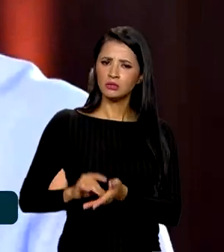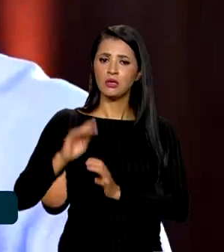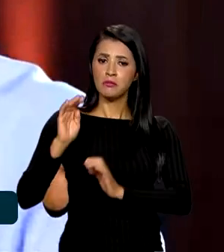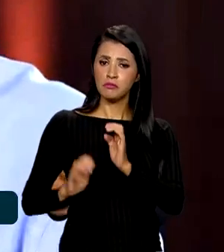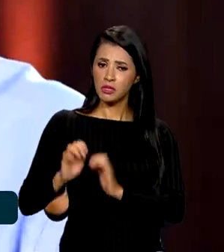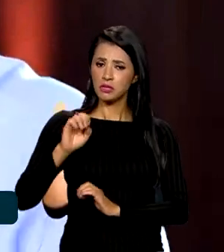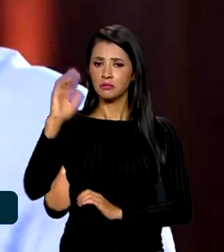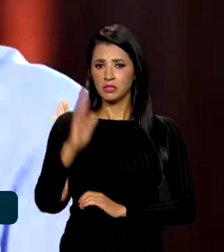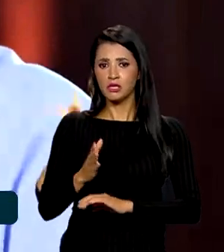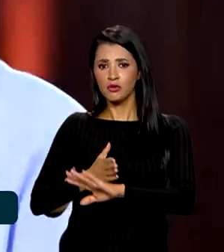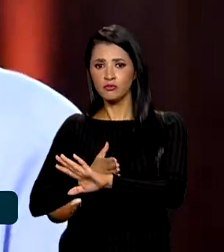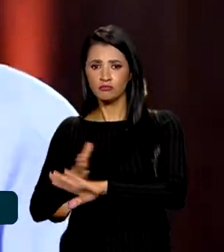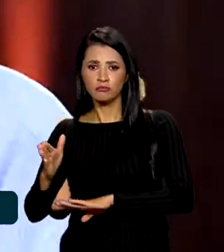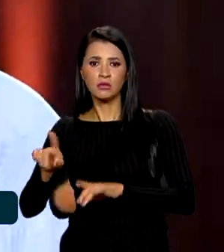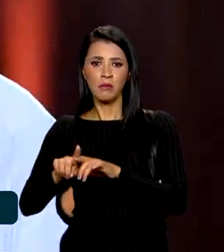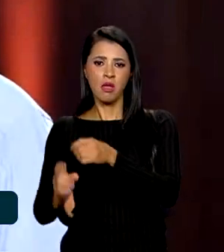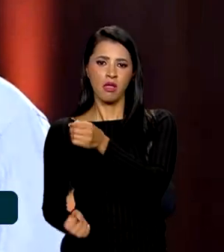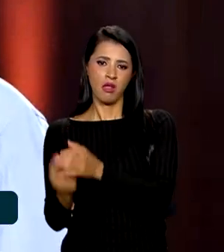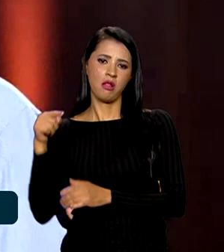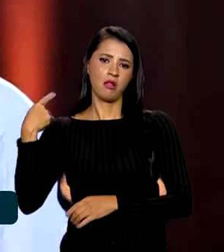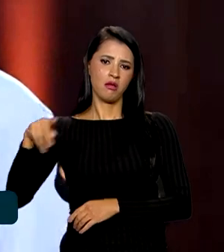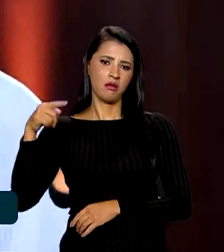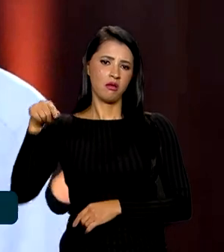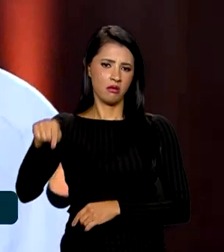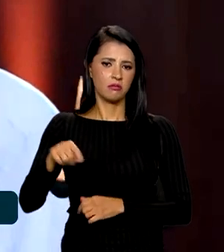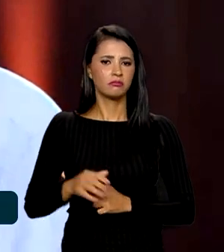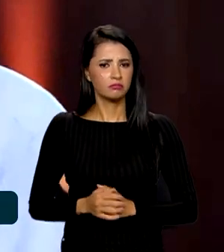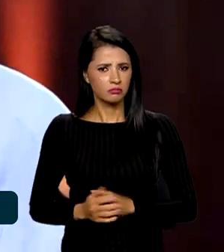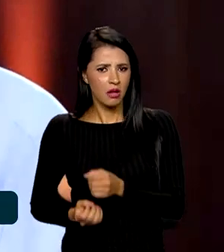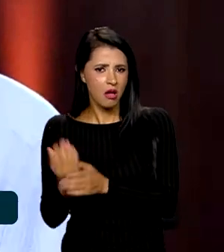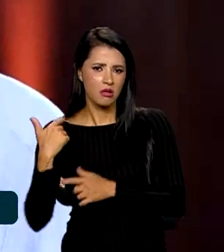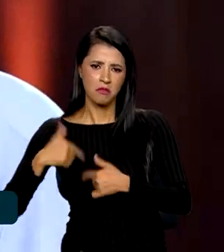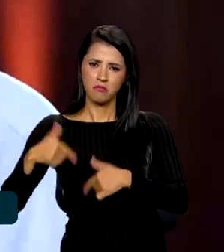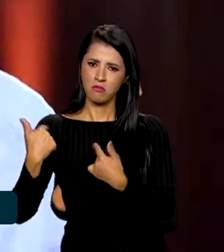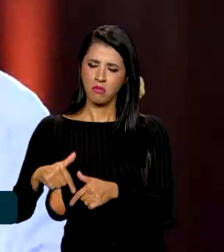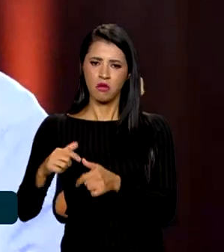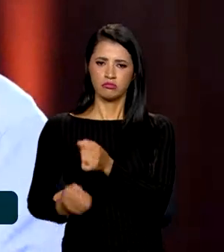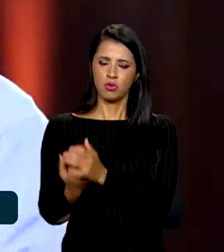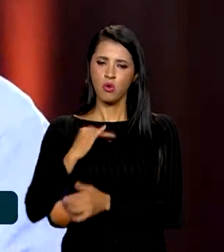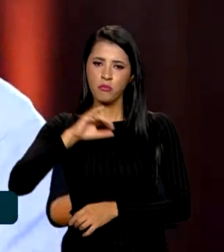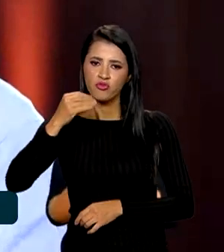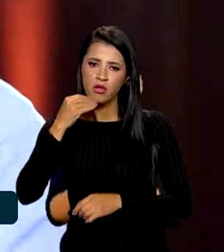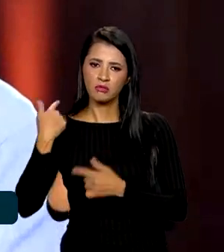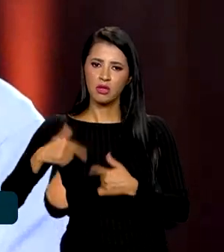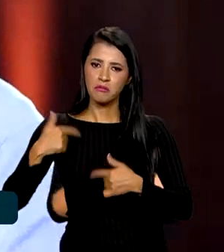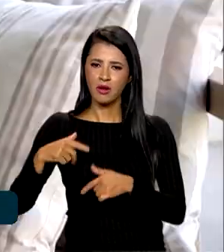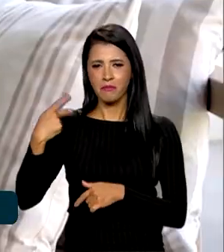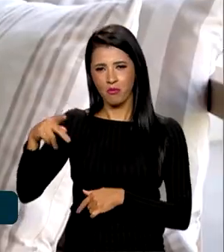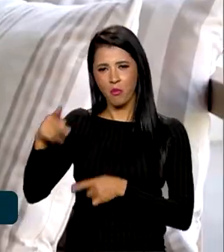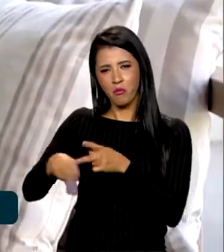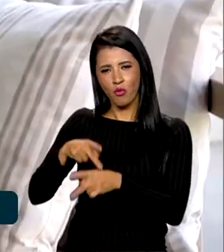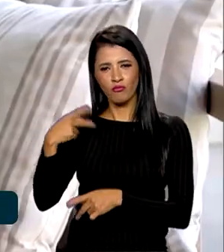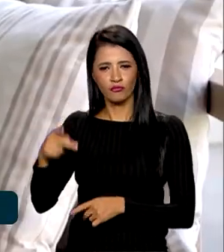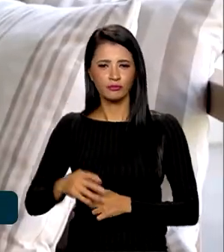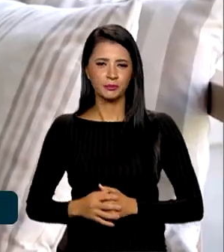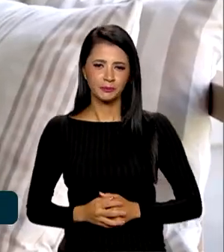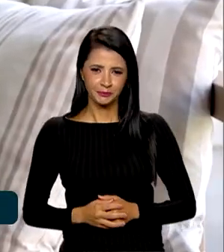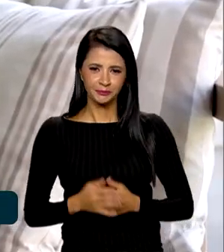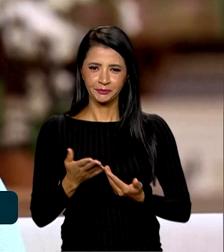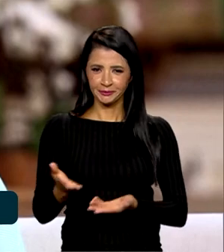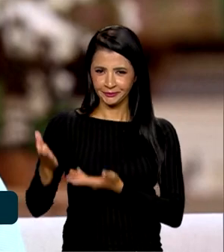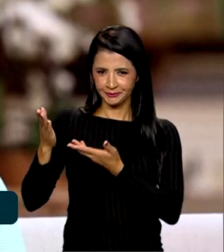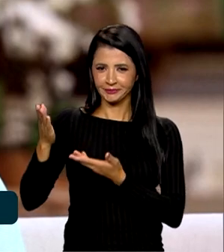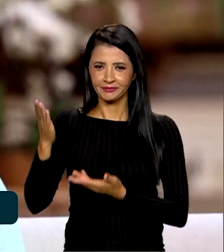brasileiras também fossem produzir no Paraguai, para gerar emprego, para criar oportunidade de trabalho para aquela gente. Com Santiago